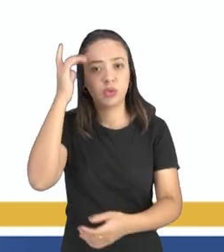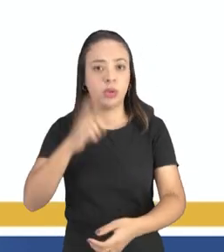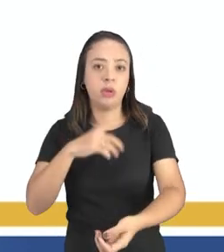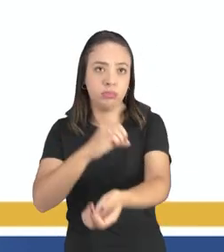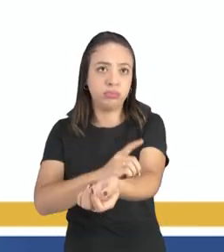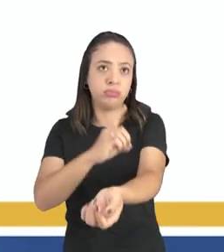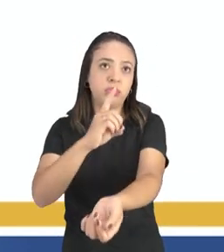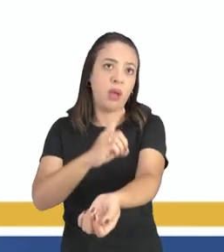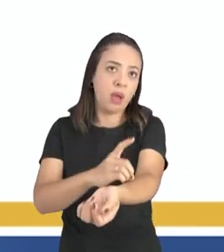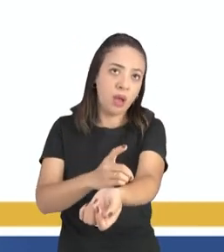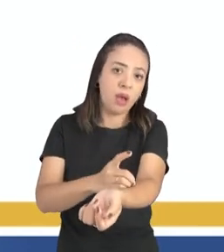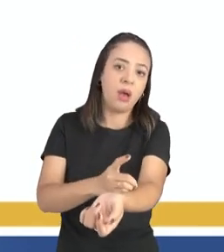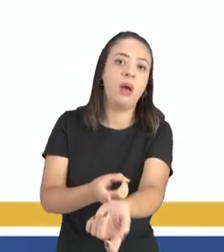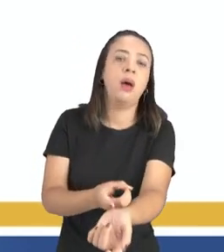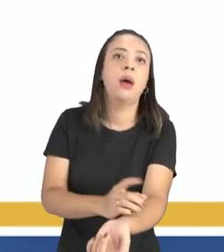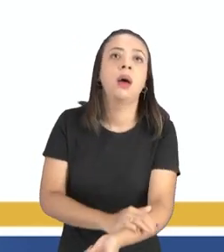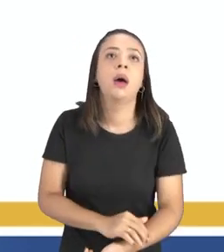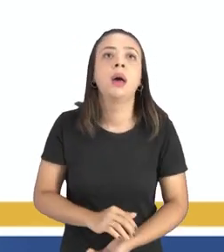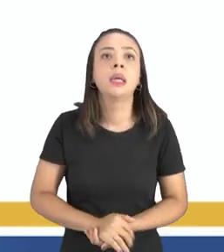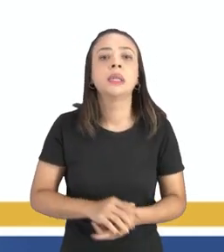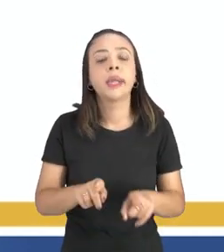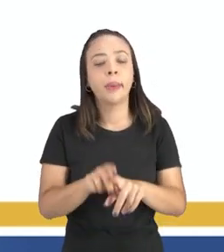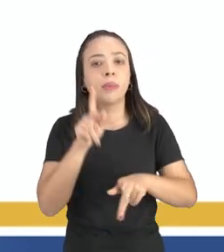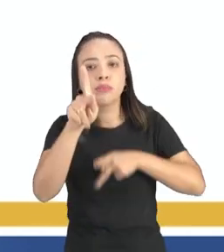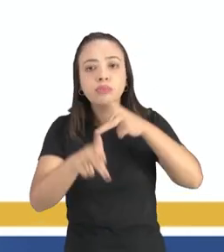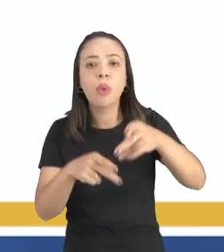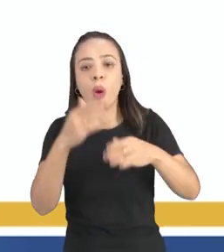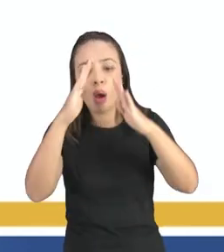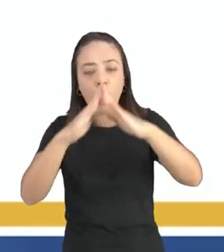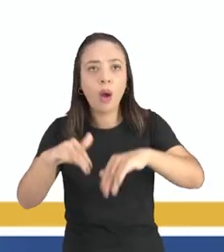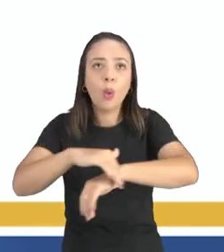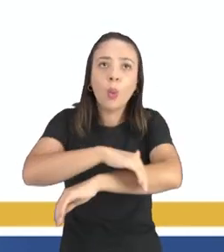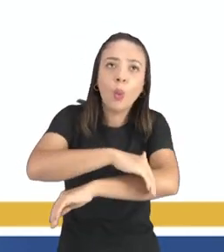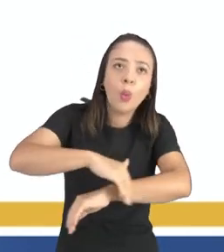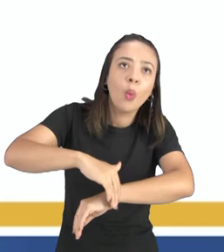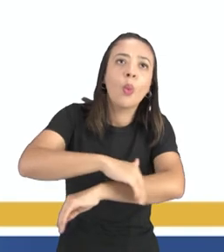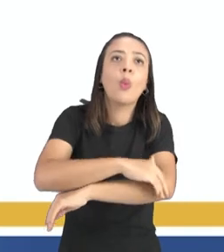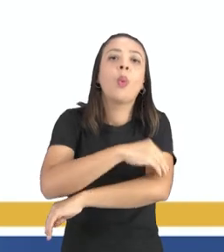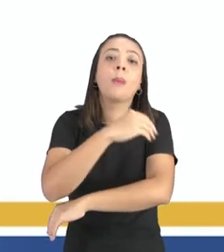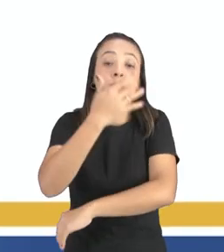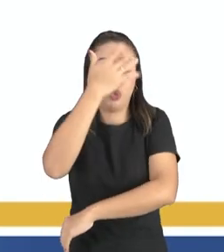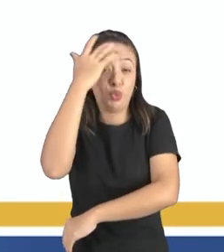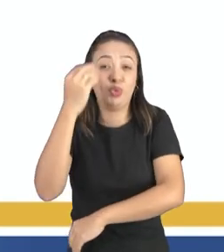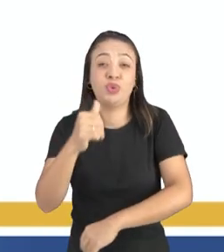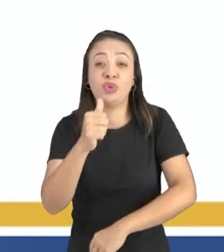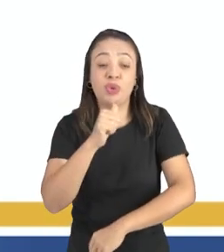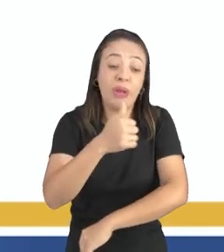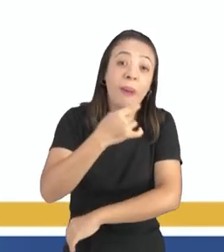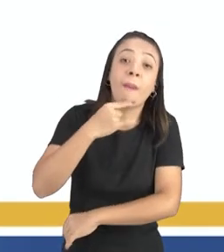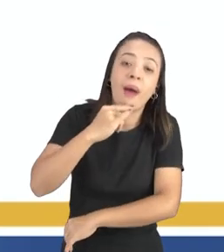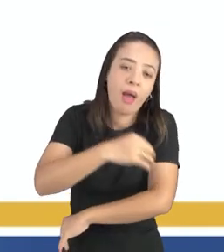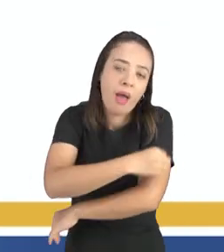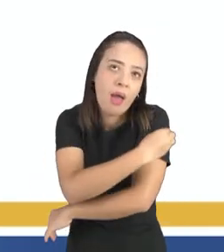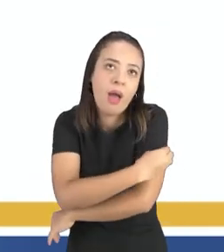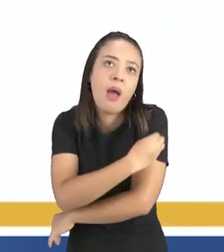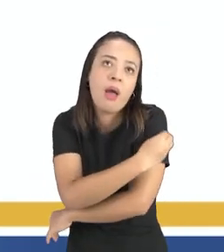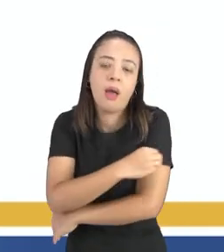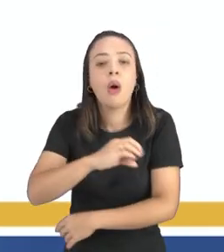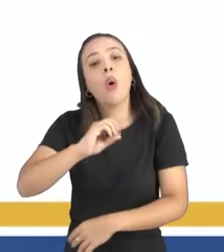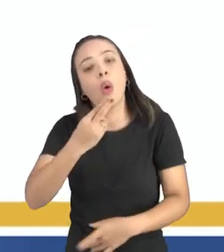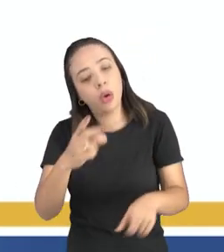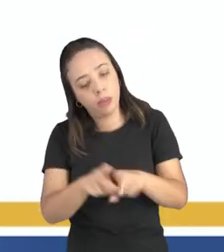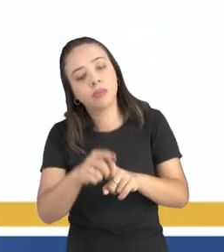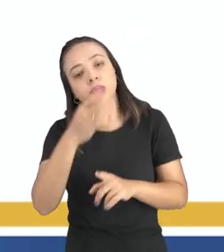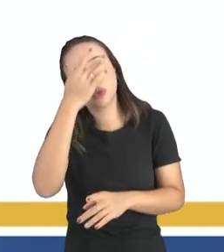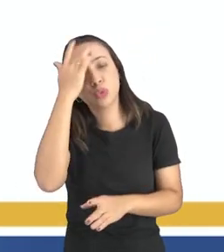crônicos doentes com neoplasias ou é sob com a terapia portadores do vírus do hiv e